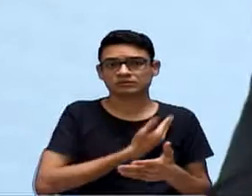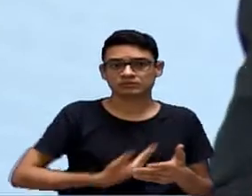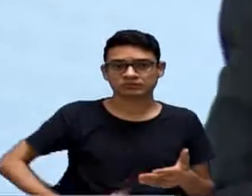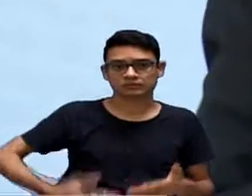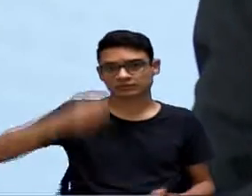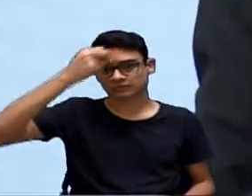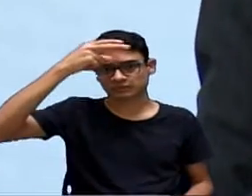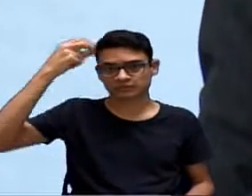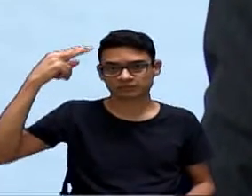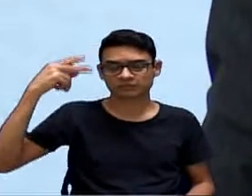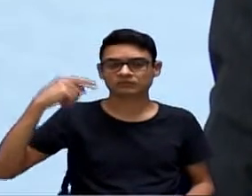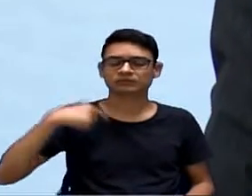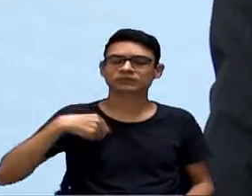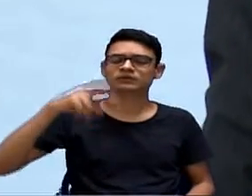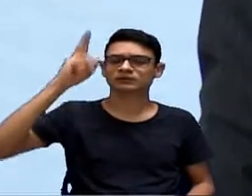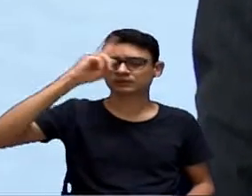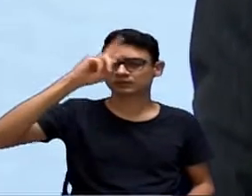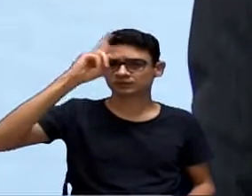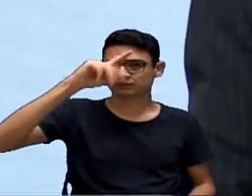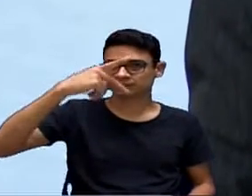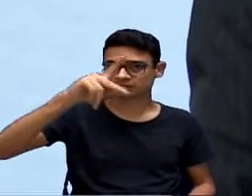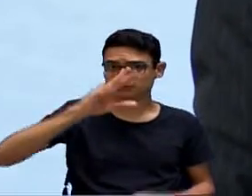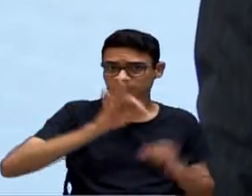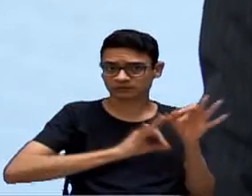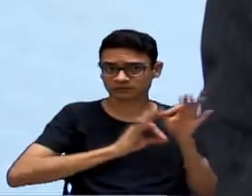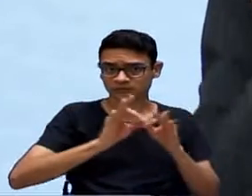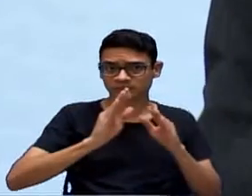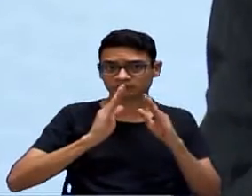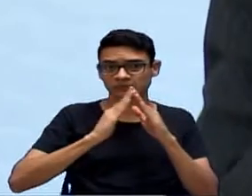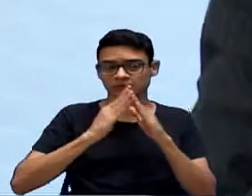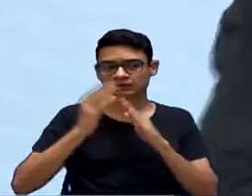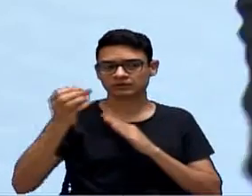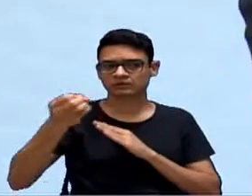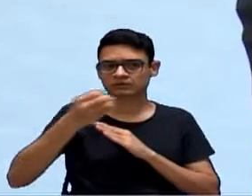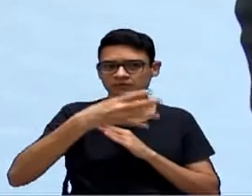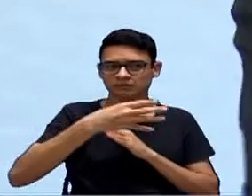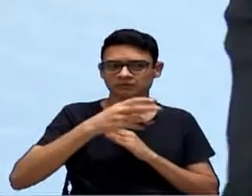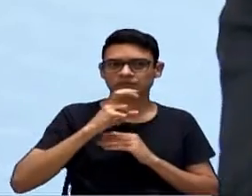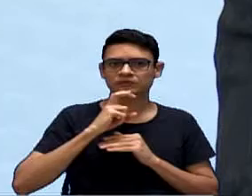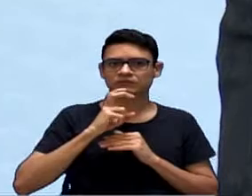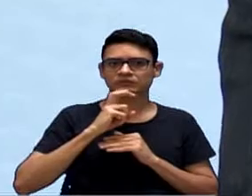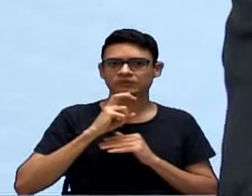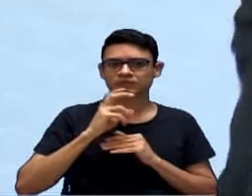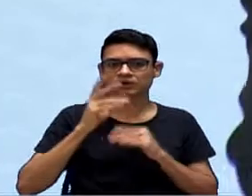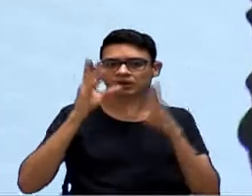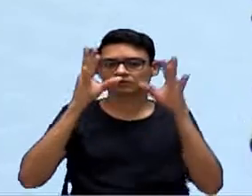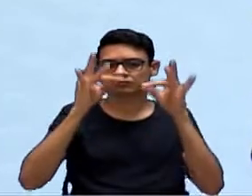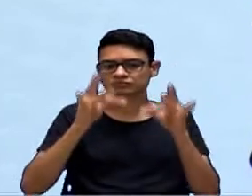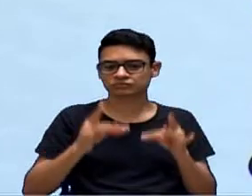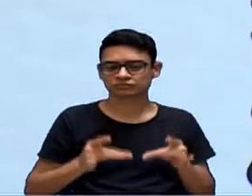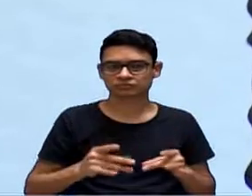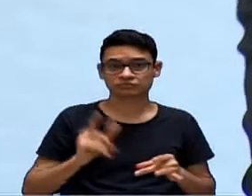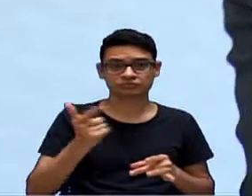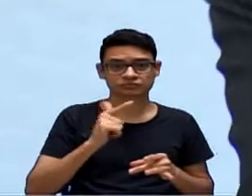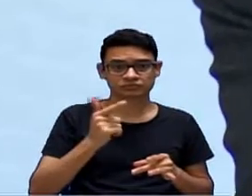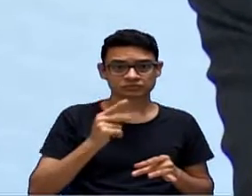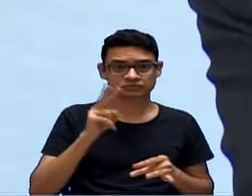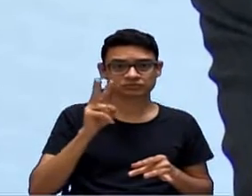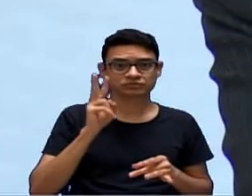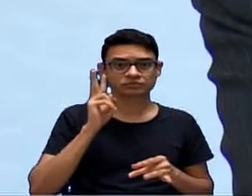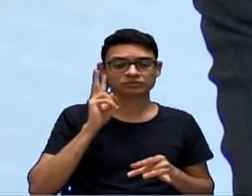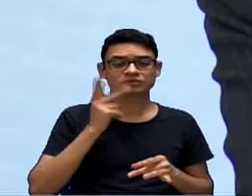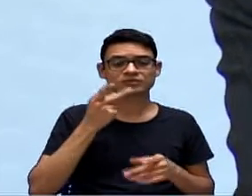lembrei do projeto que o senhor disse Casa Nova Sorocaba, onde no projeto não tinha todos os detalhes. O senhor falou para a gente ter